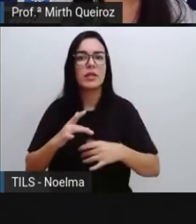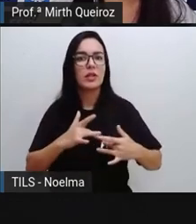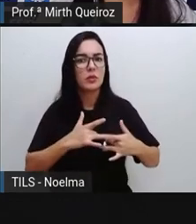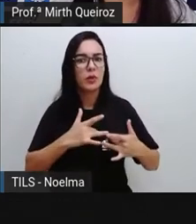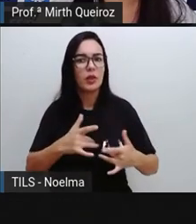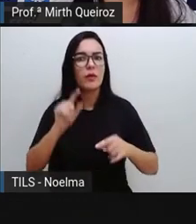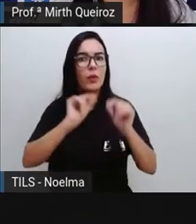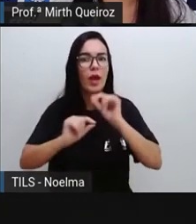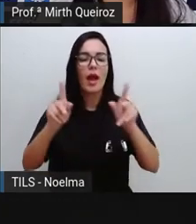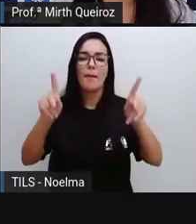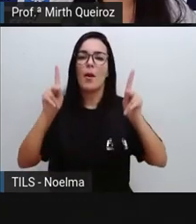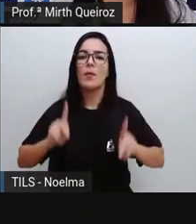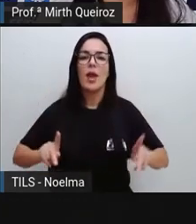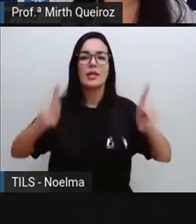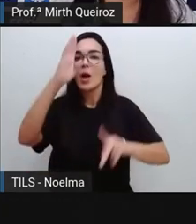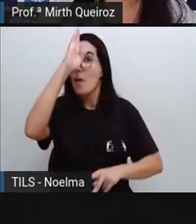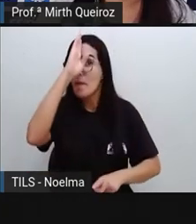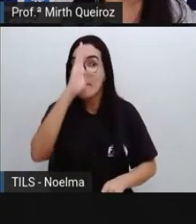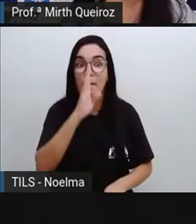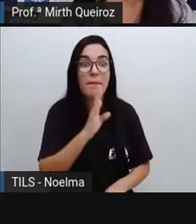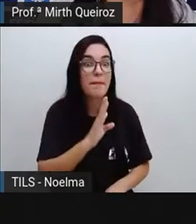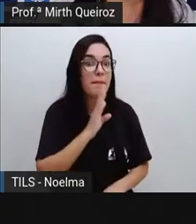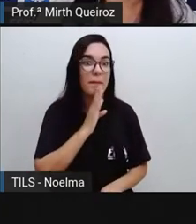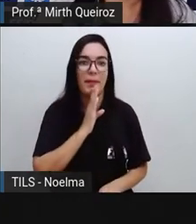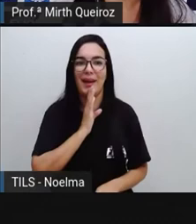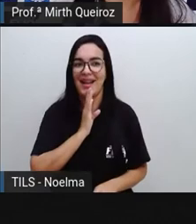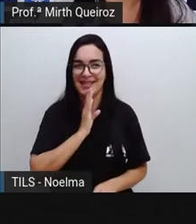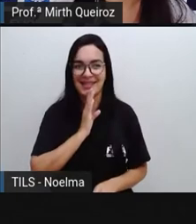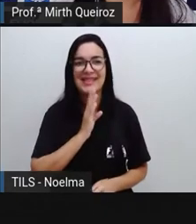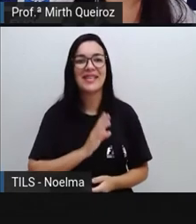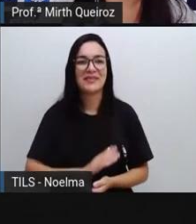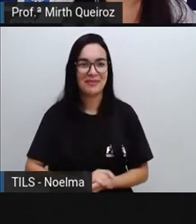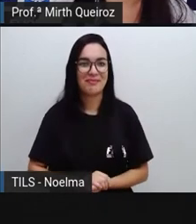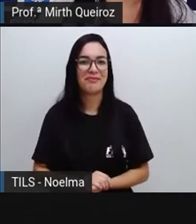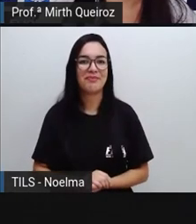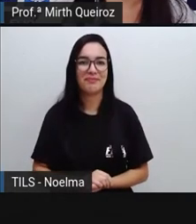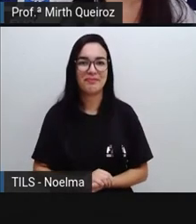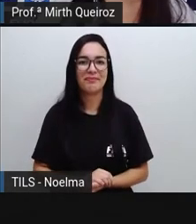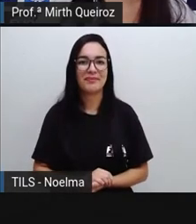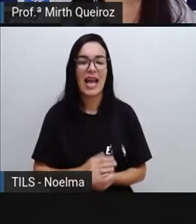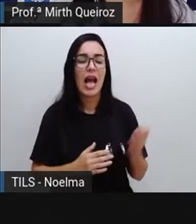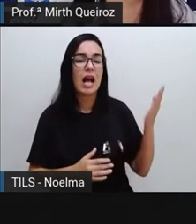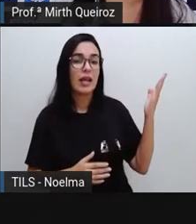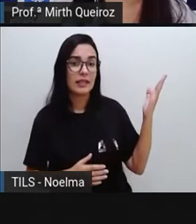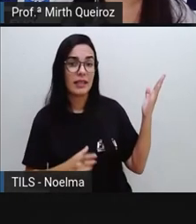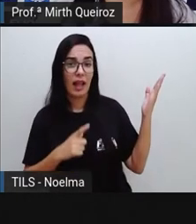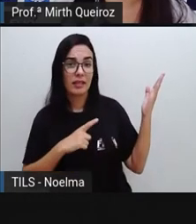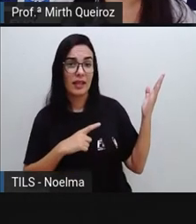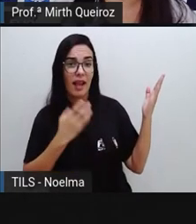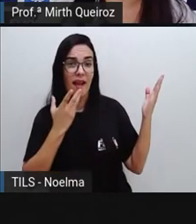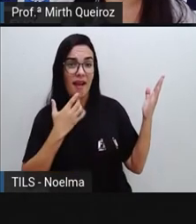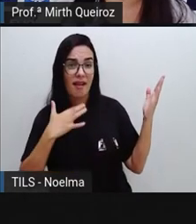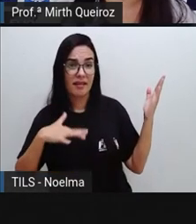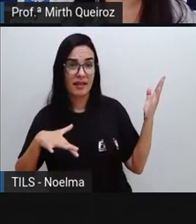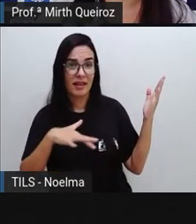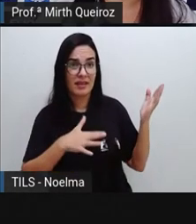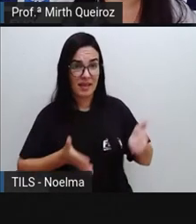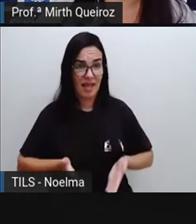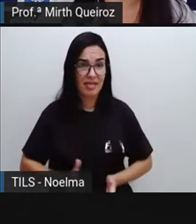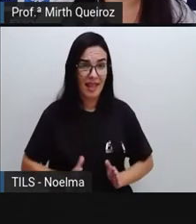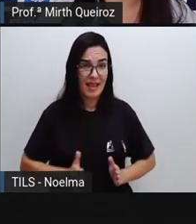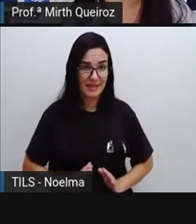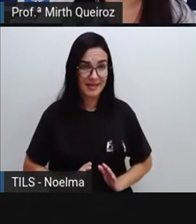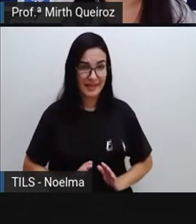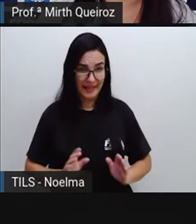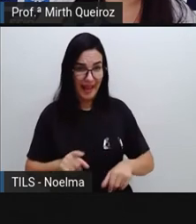disponíveis para a população na rede pública. E aí, quando a criança ela nasce ela já sai